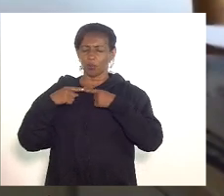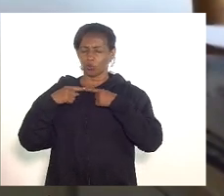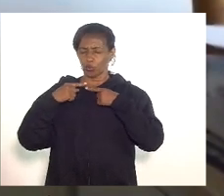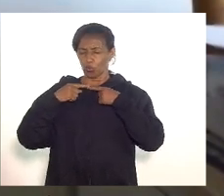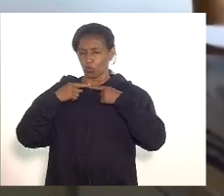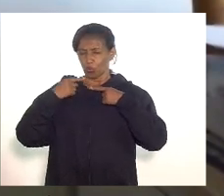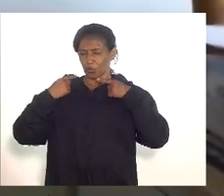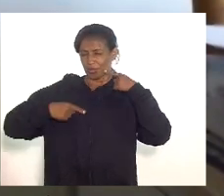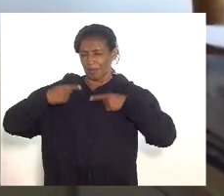um longo debate